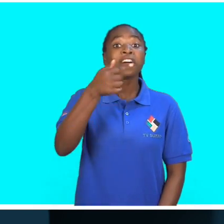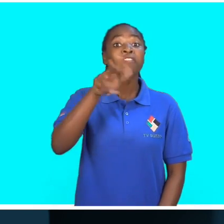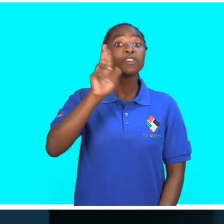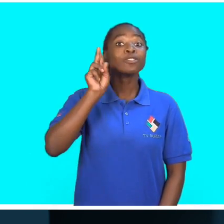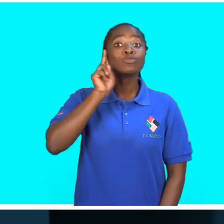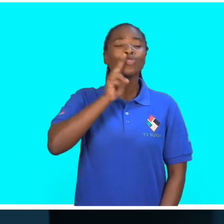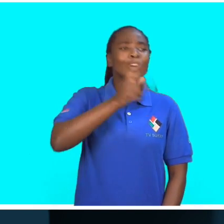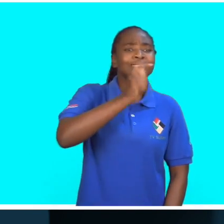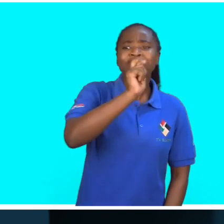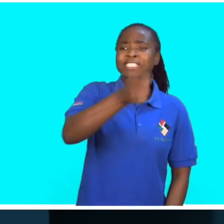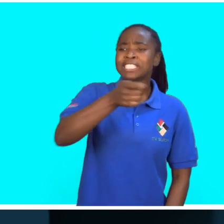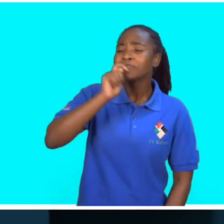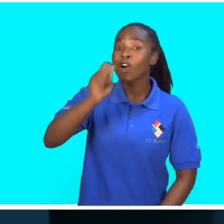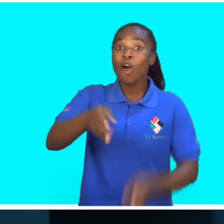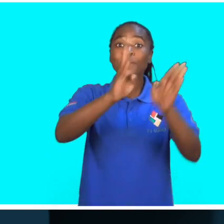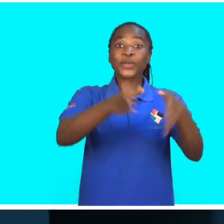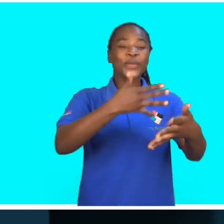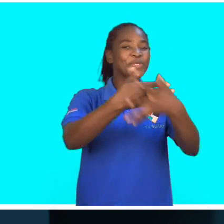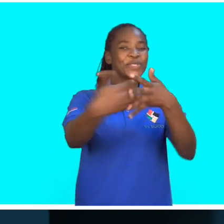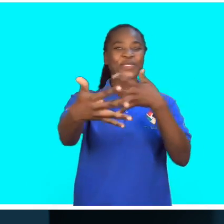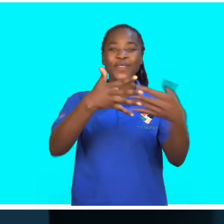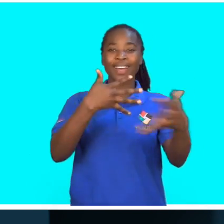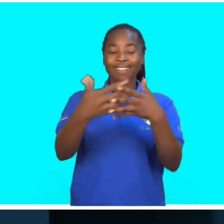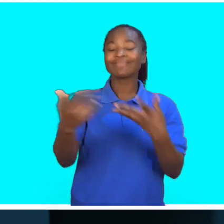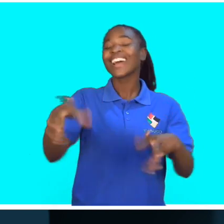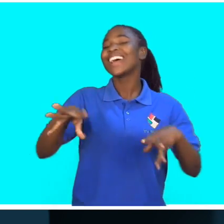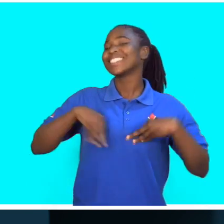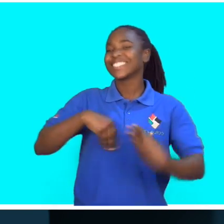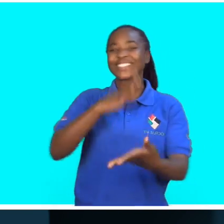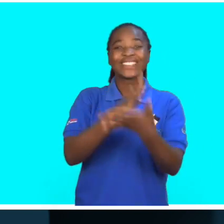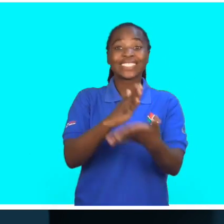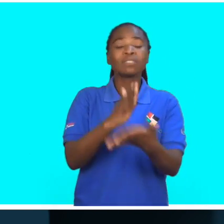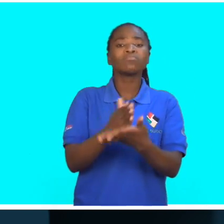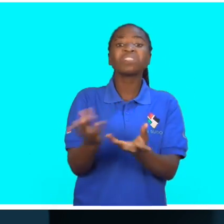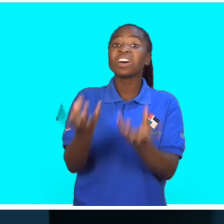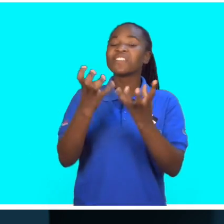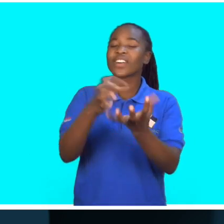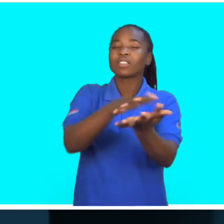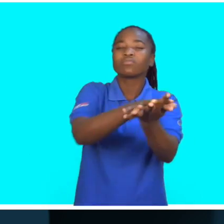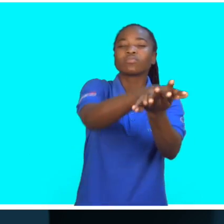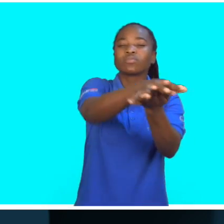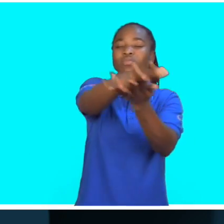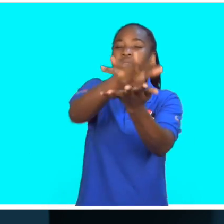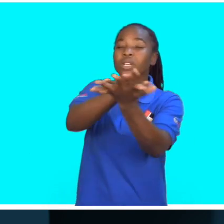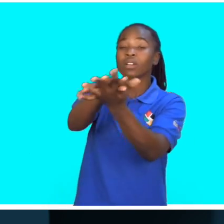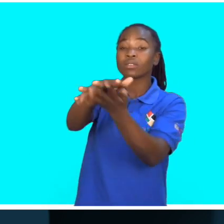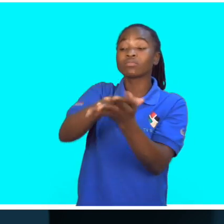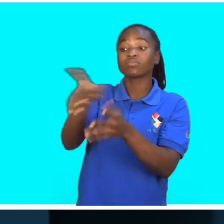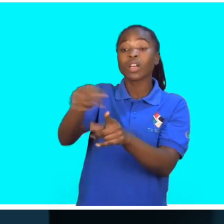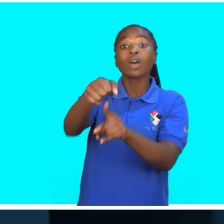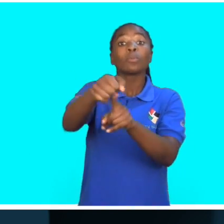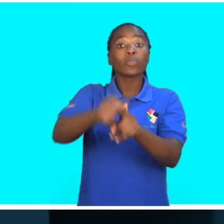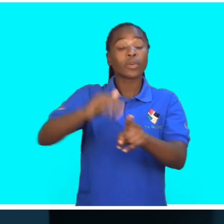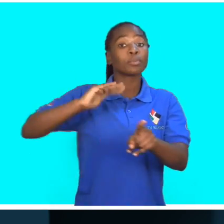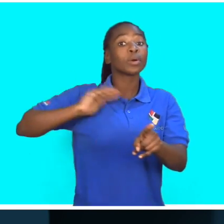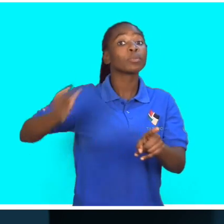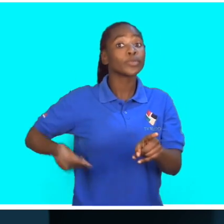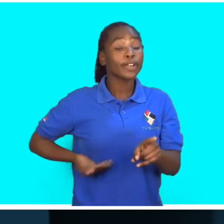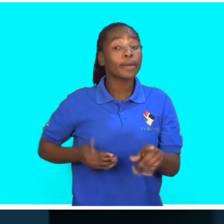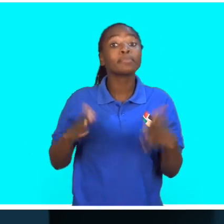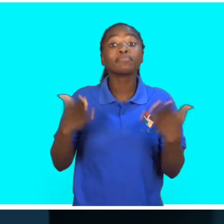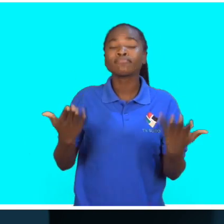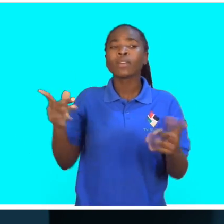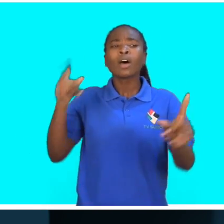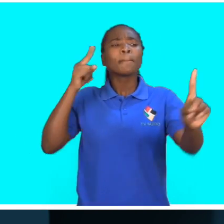entrevistados pela nossa equipe de reportagem acreditam que a falta de acesso à sensibilização e dificuldades para obter o